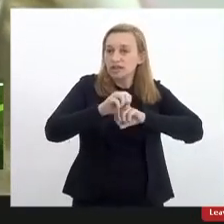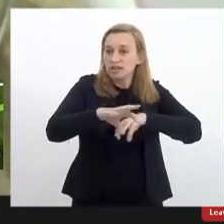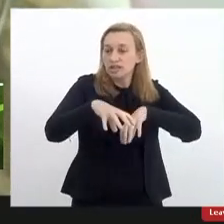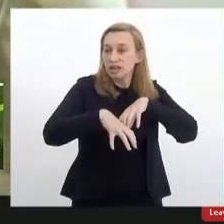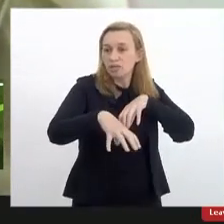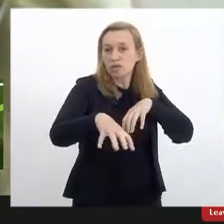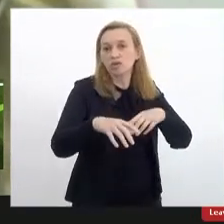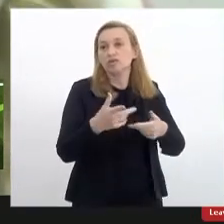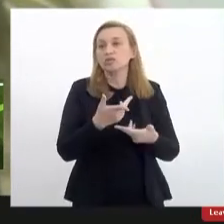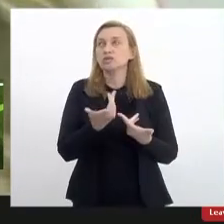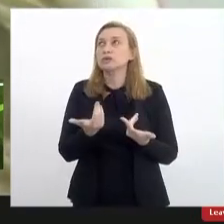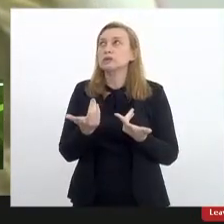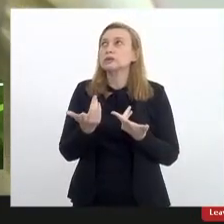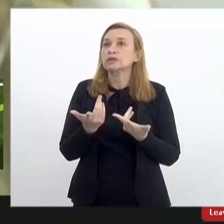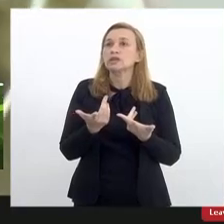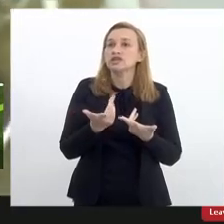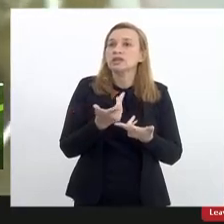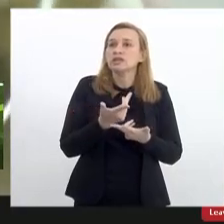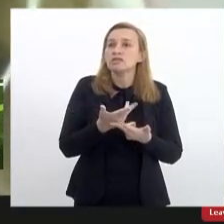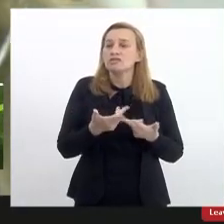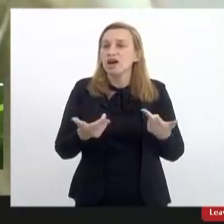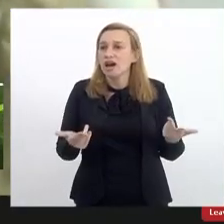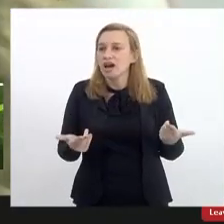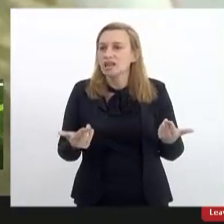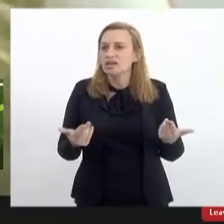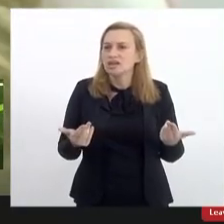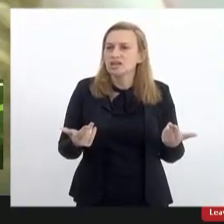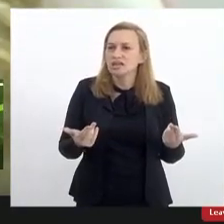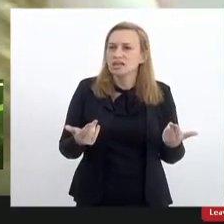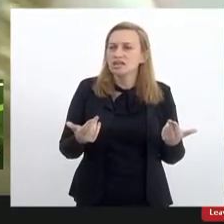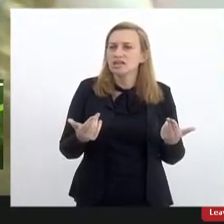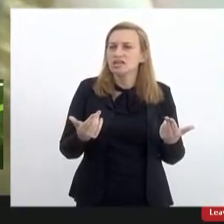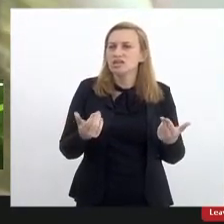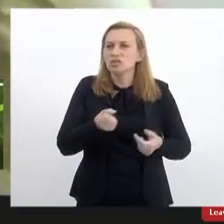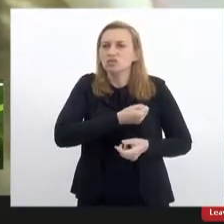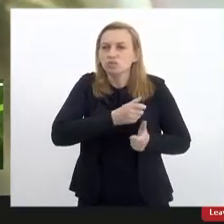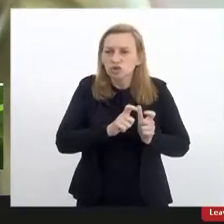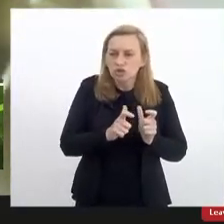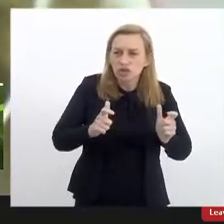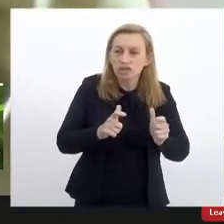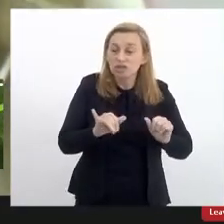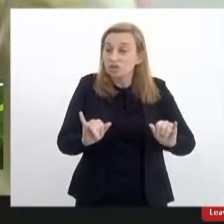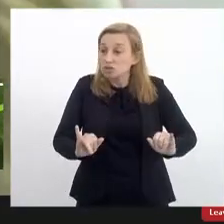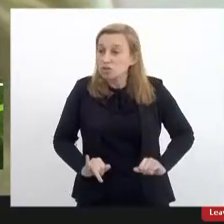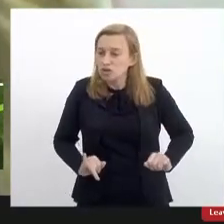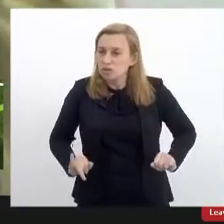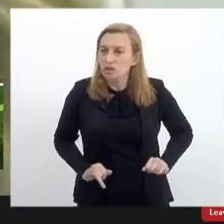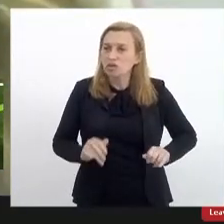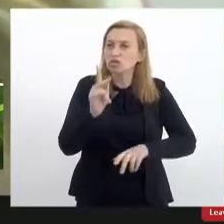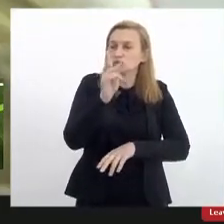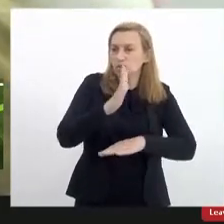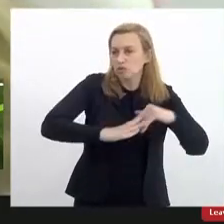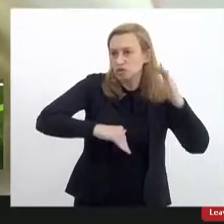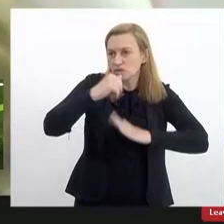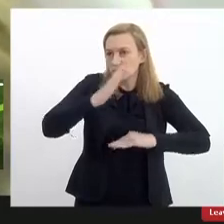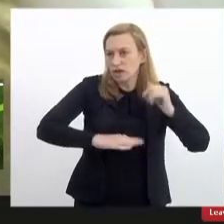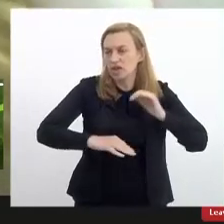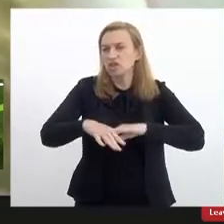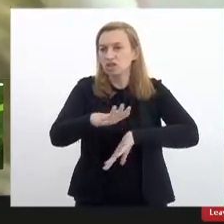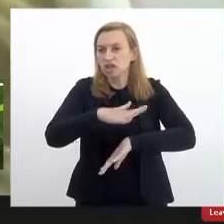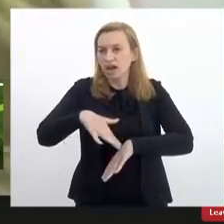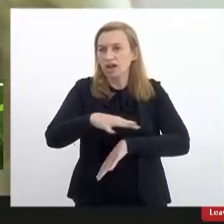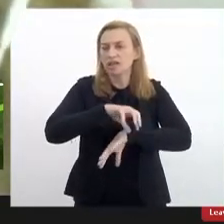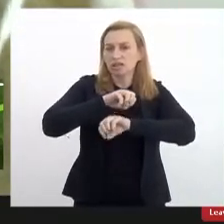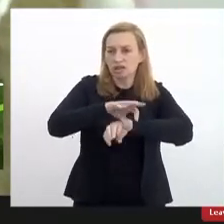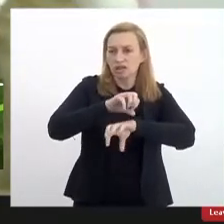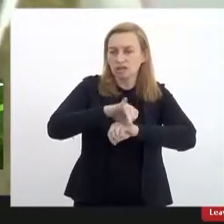atrocidades tanto assédio tantas demandas por parte de sofrimento que os profissionais da educação sofreram